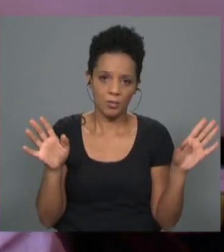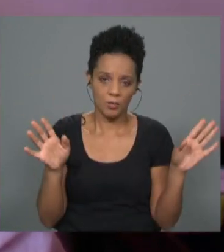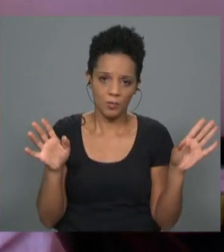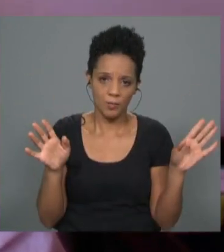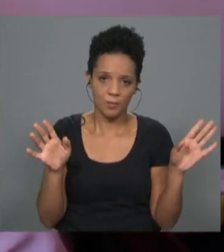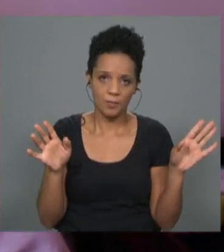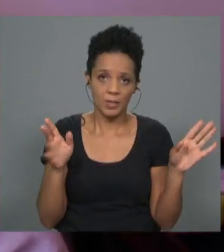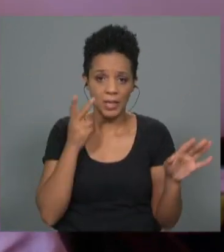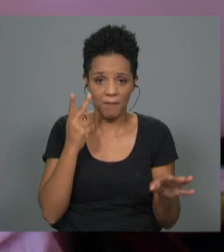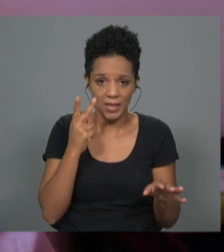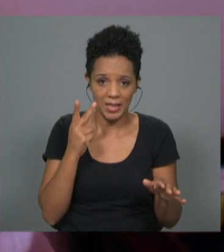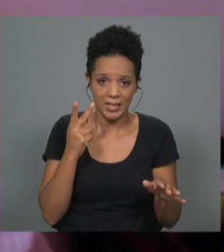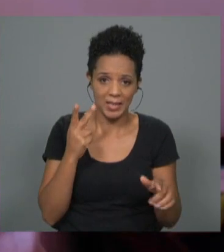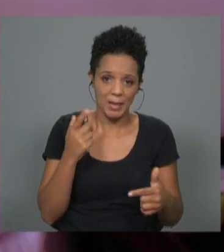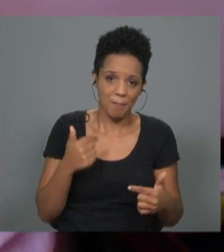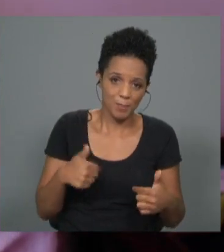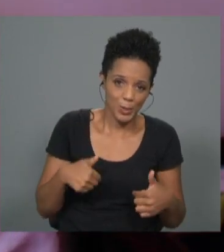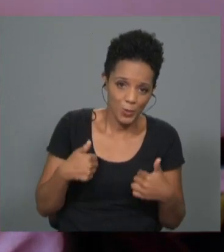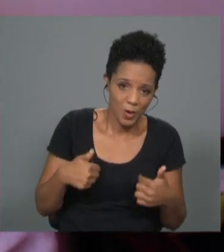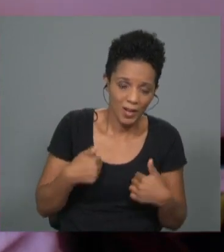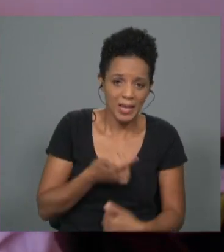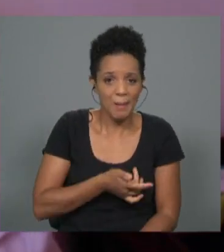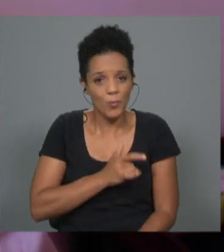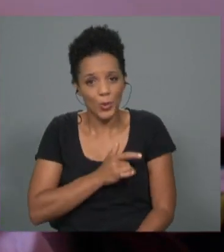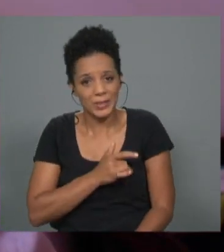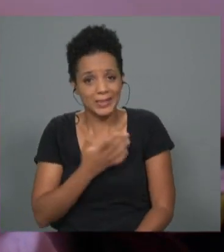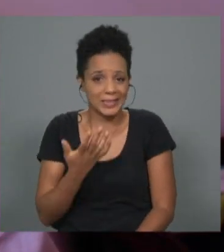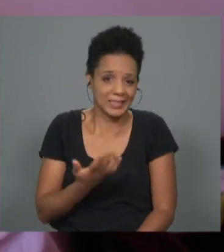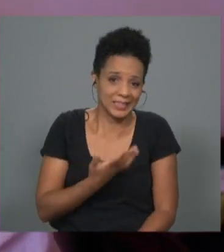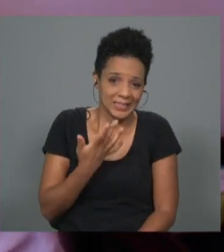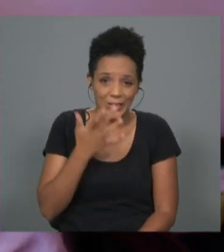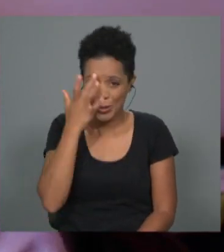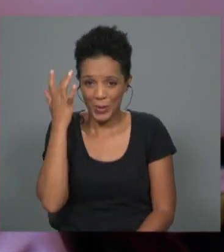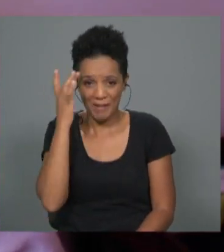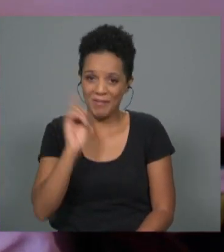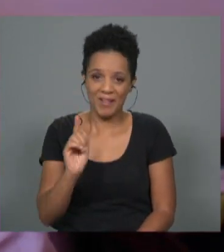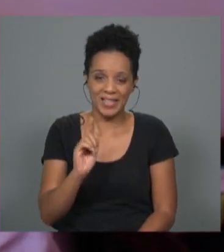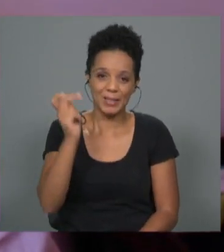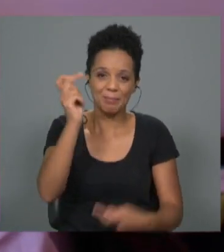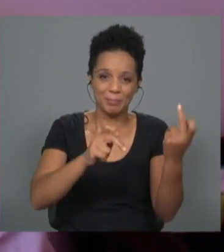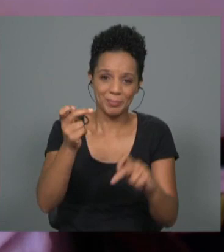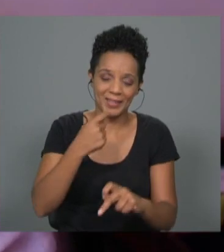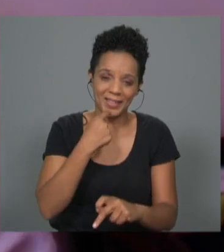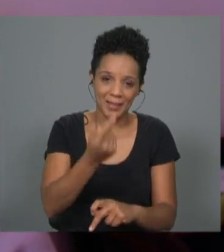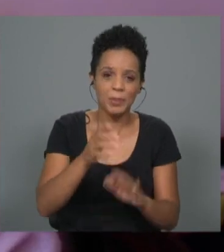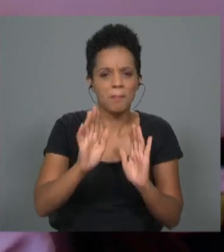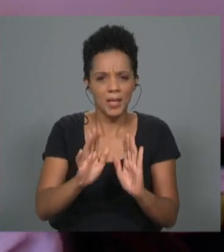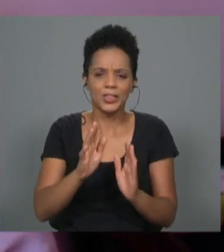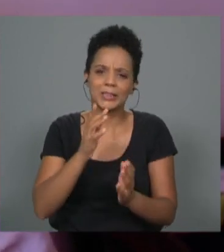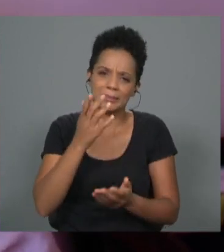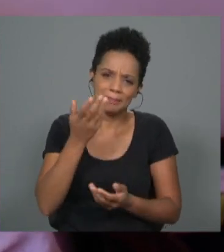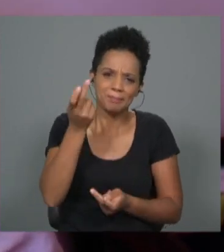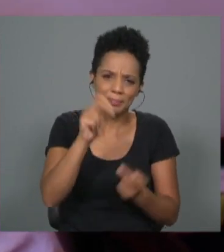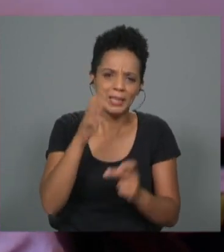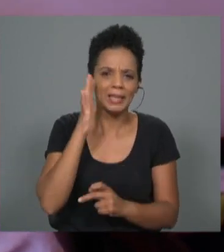pessoal, amorosa nem sempre é tão fácil de acontecer, digamos assim, mas vamos tentando,